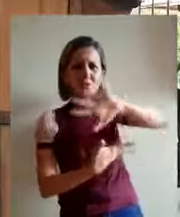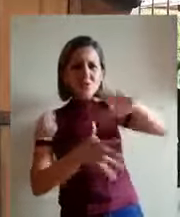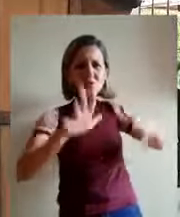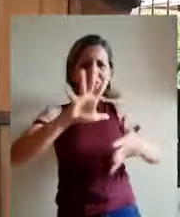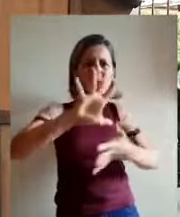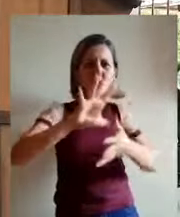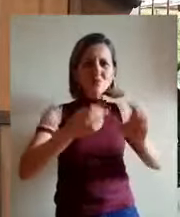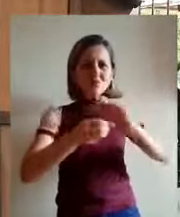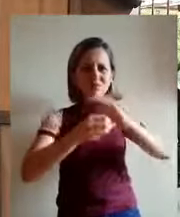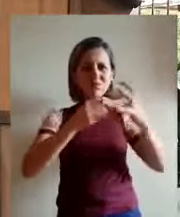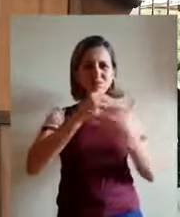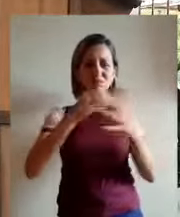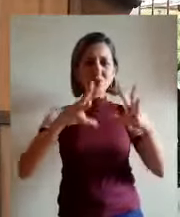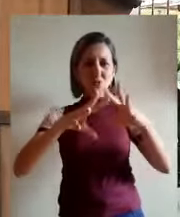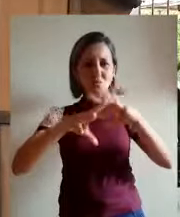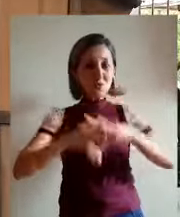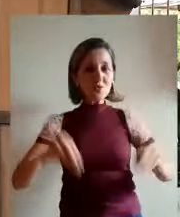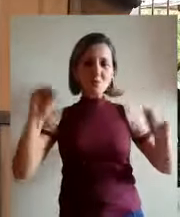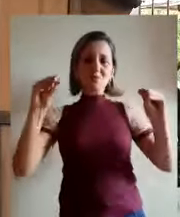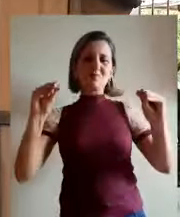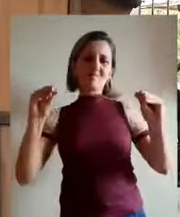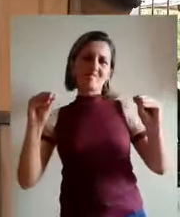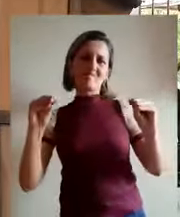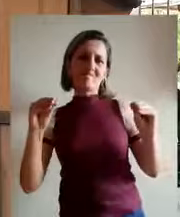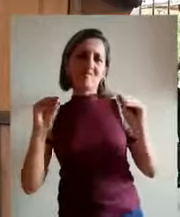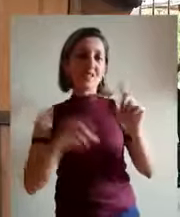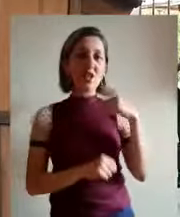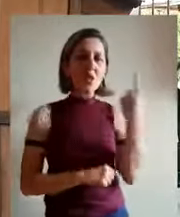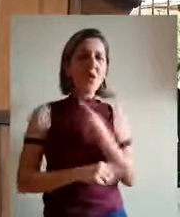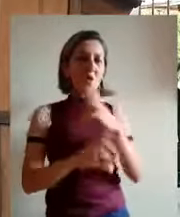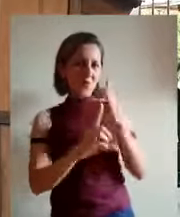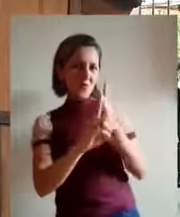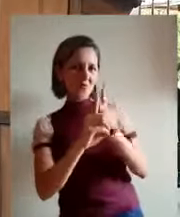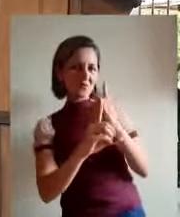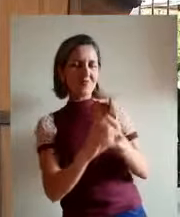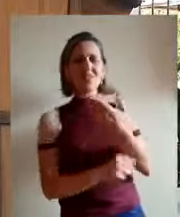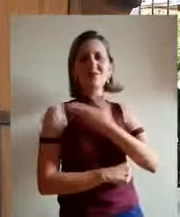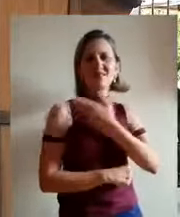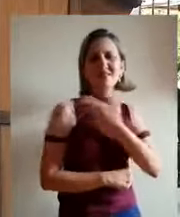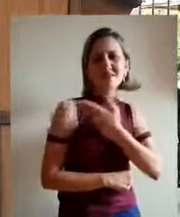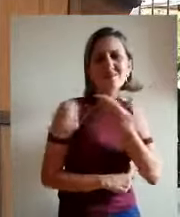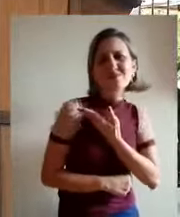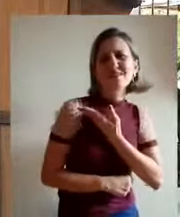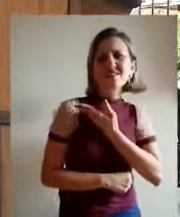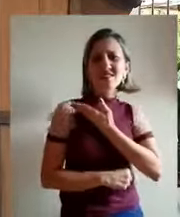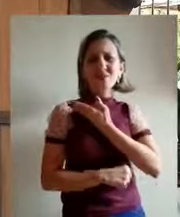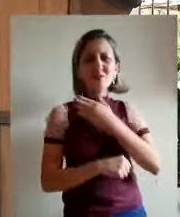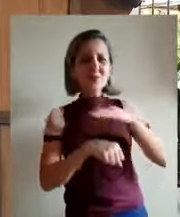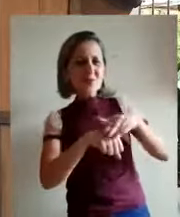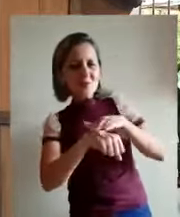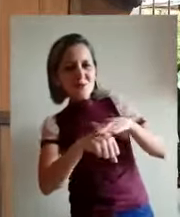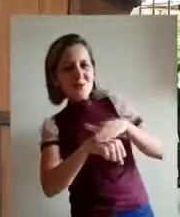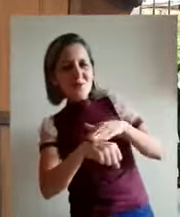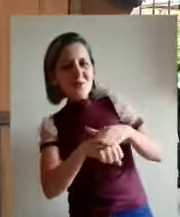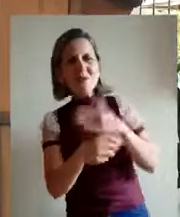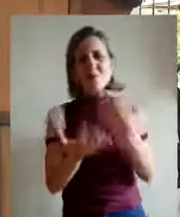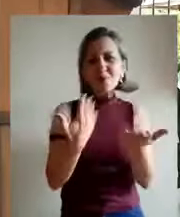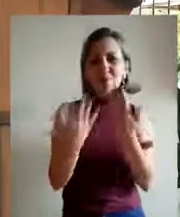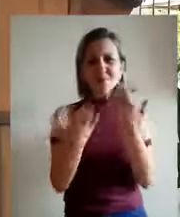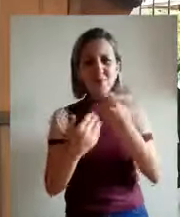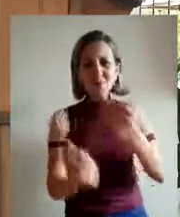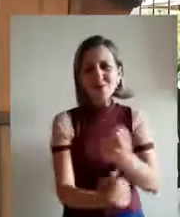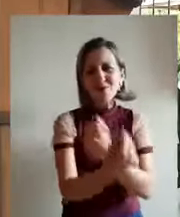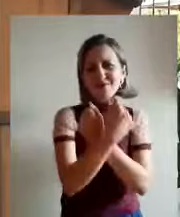Desapareça para a gente poder se encontrar, para a gente poder conversar, se abraçar, marcar encontro,